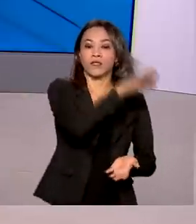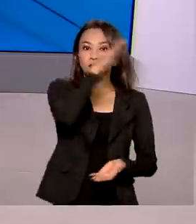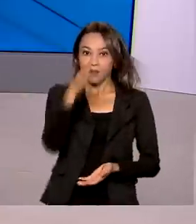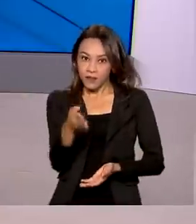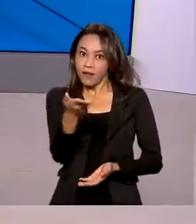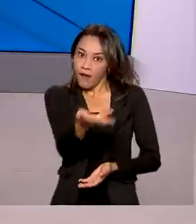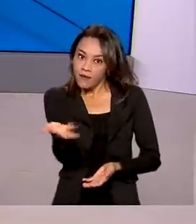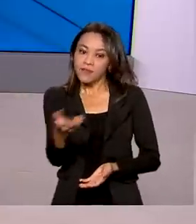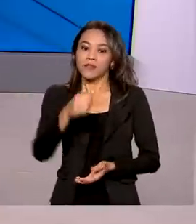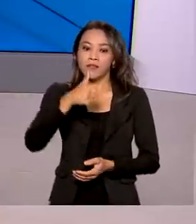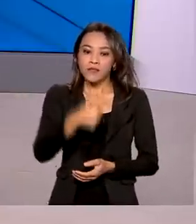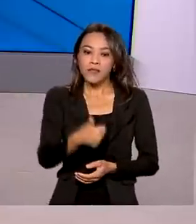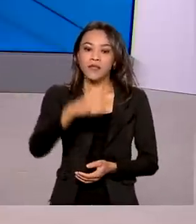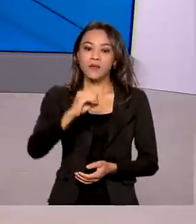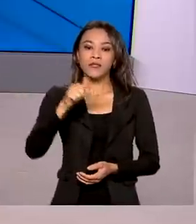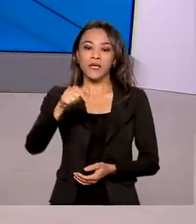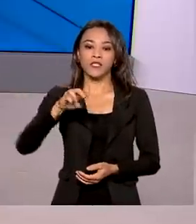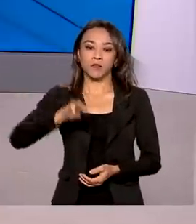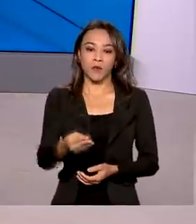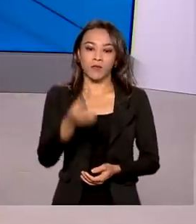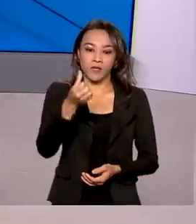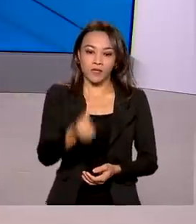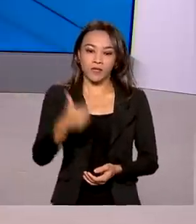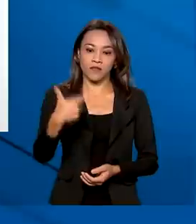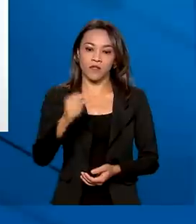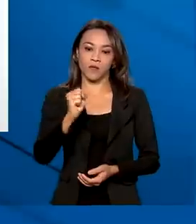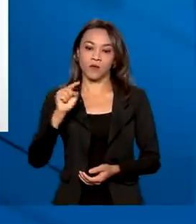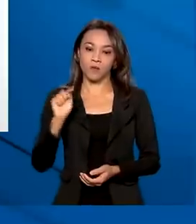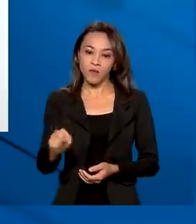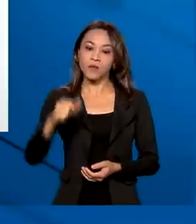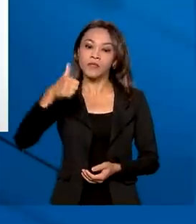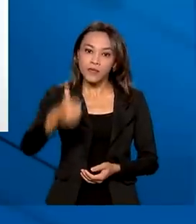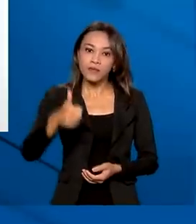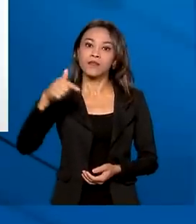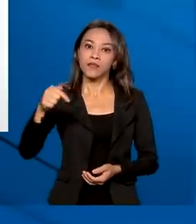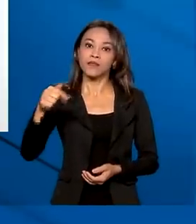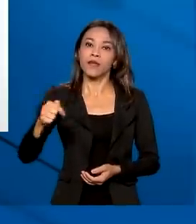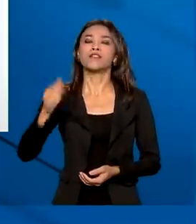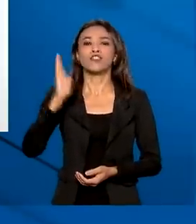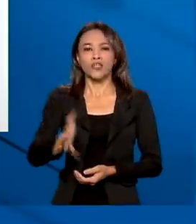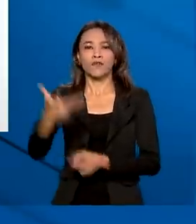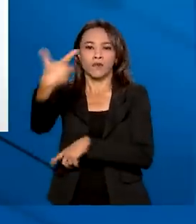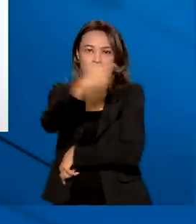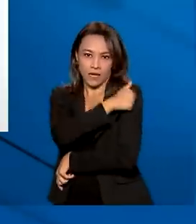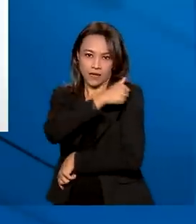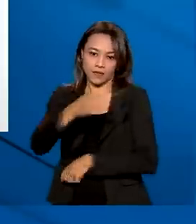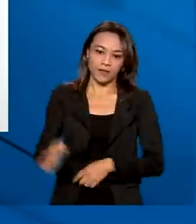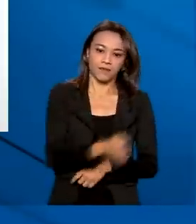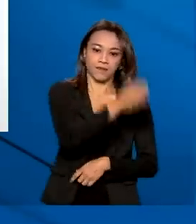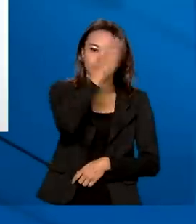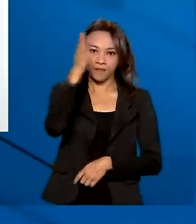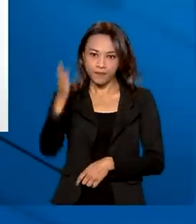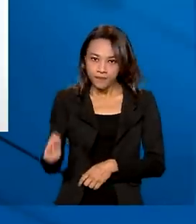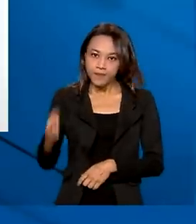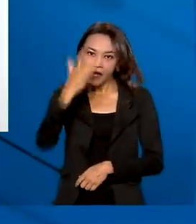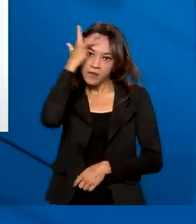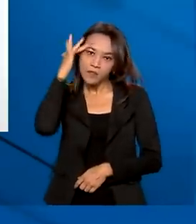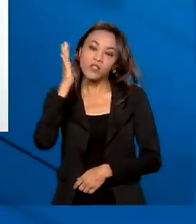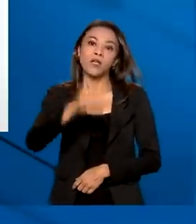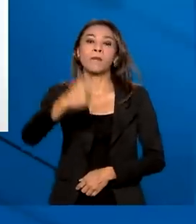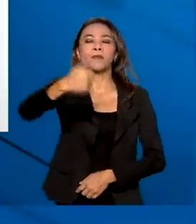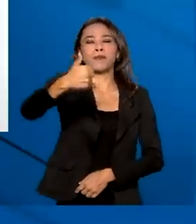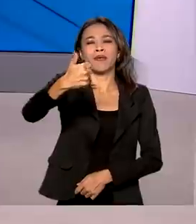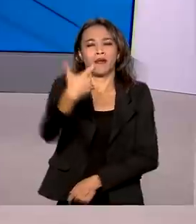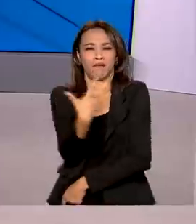doses, 107 milhões, 628 mil, 177 foram aplicadas. As pessoas que tomaram a